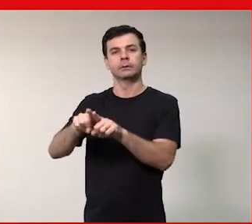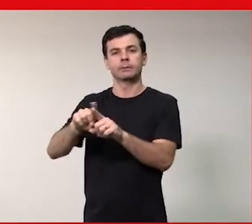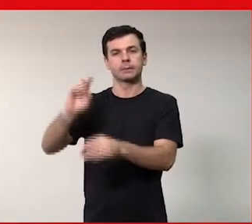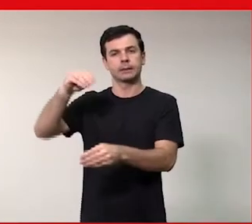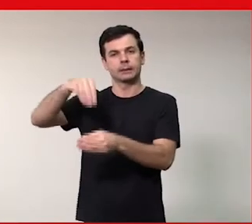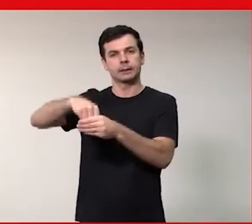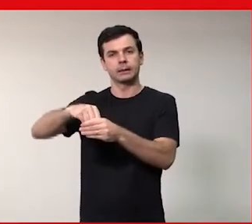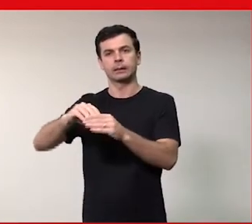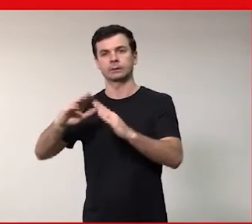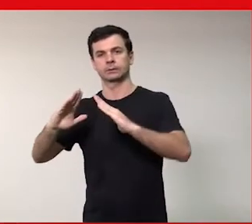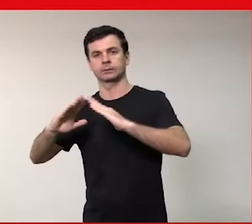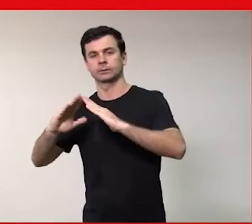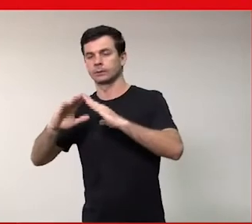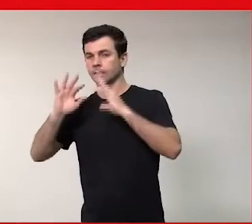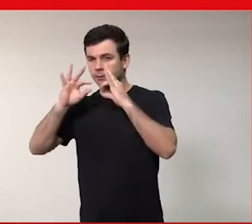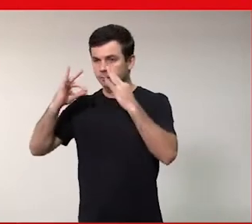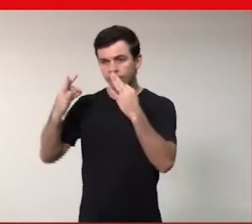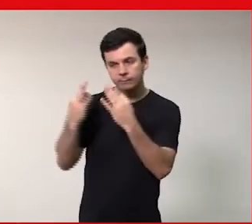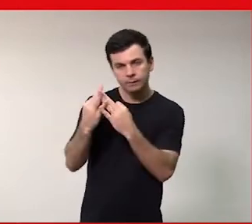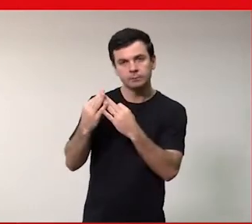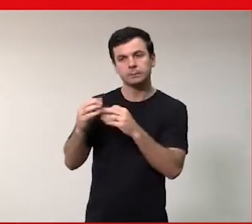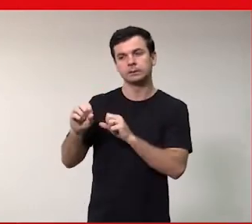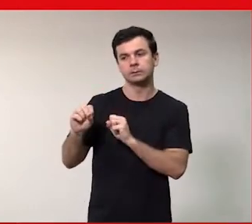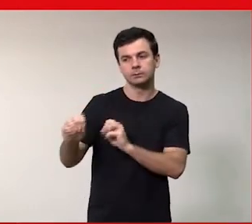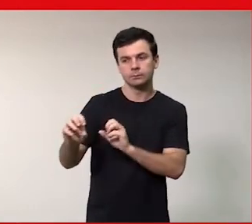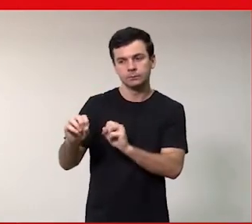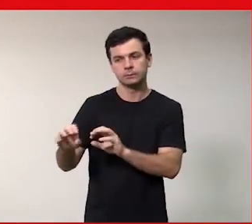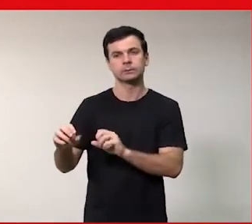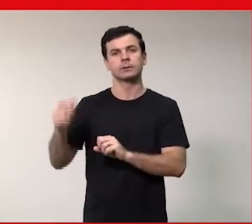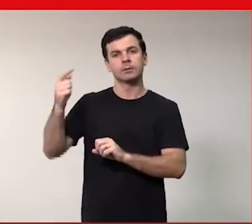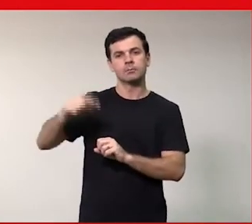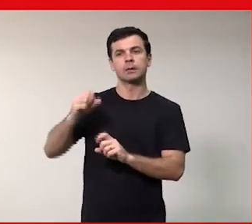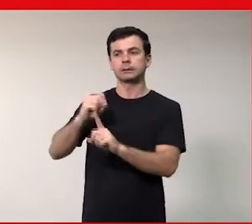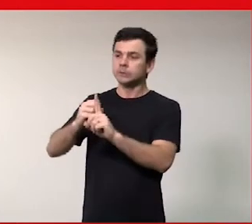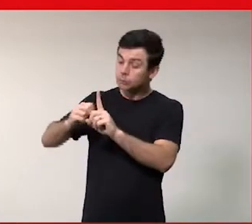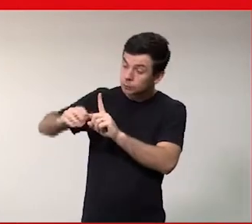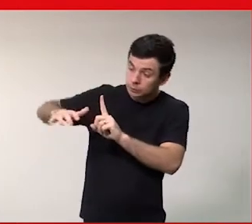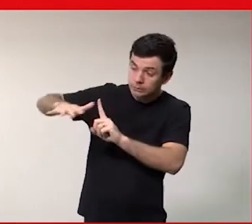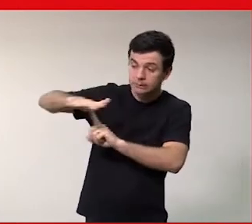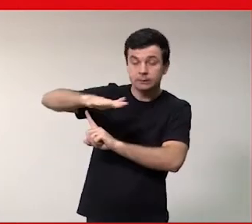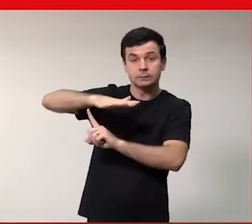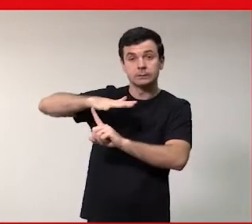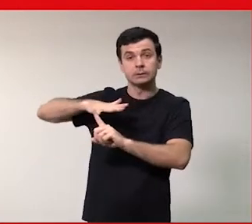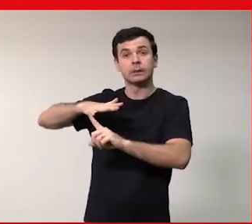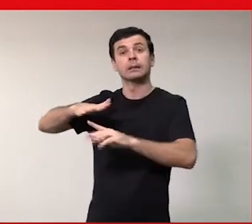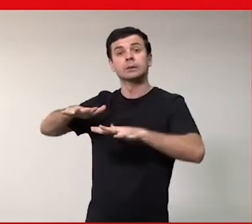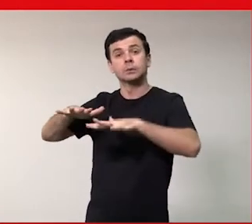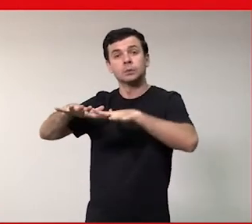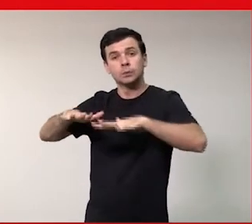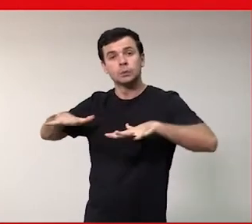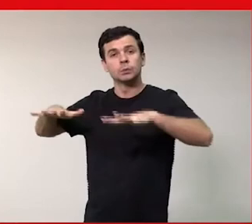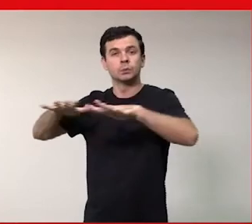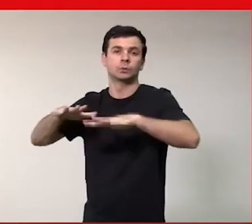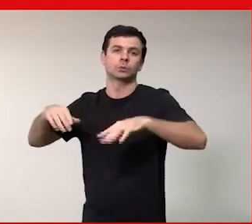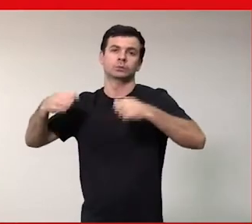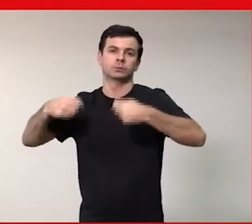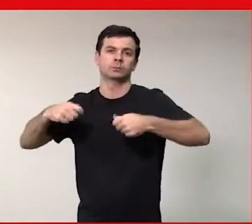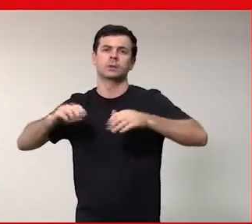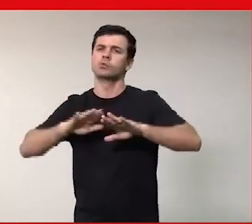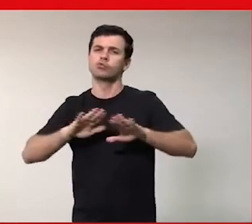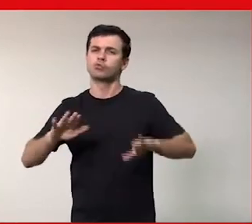família porque a sociedade como um todo como muito bem as nossas palestrantes aqui falaram que não é algo